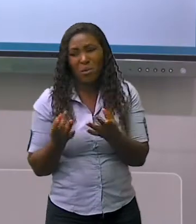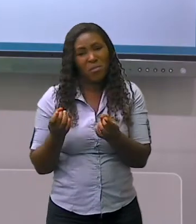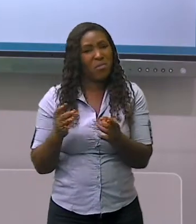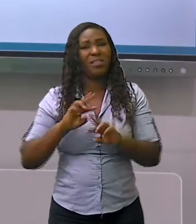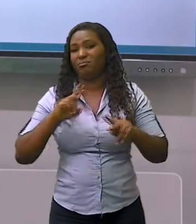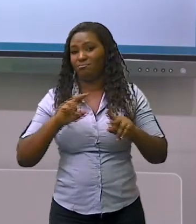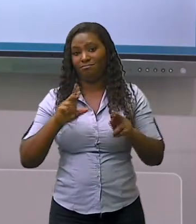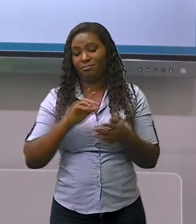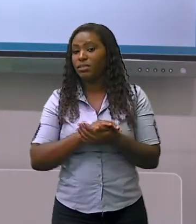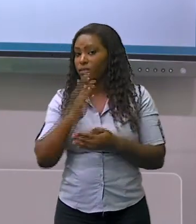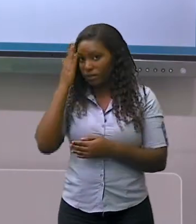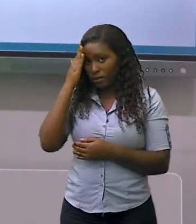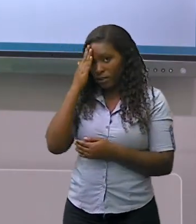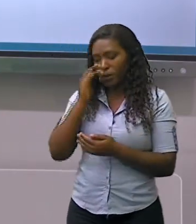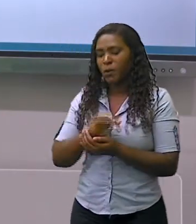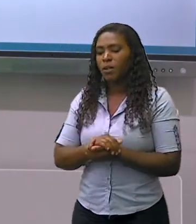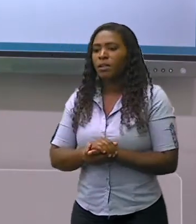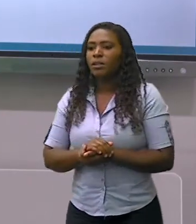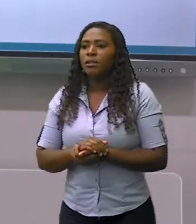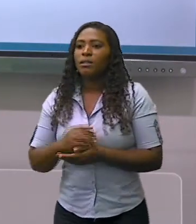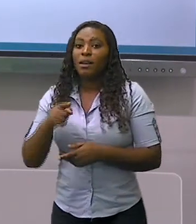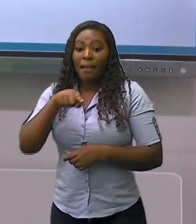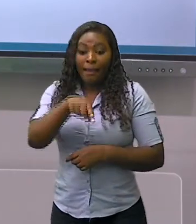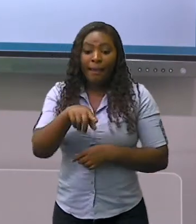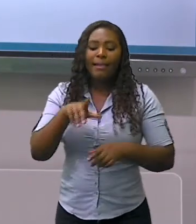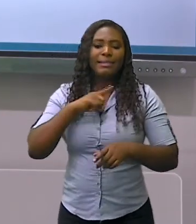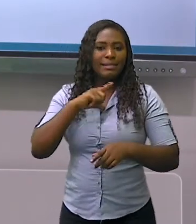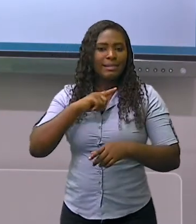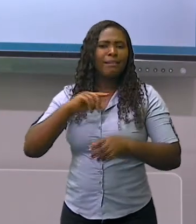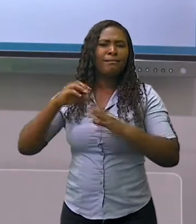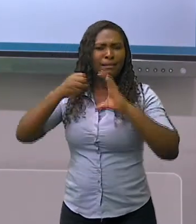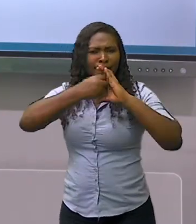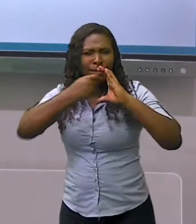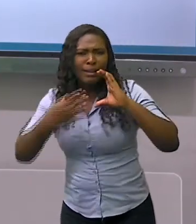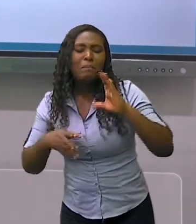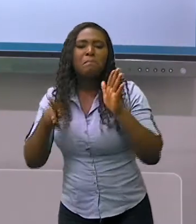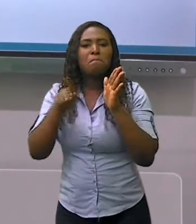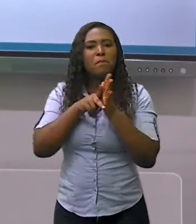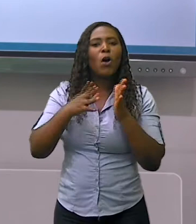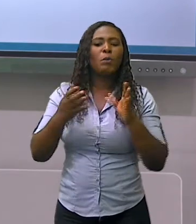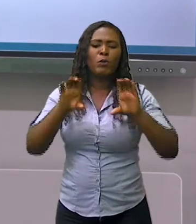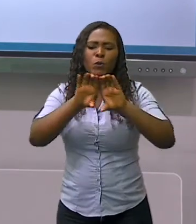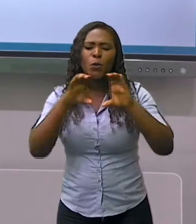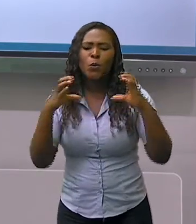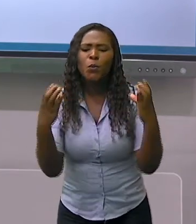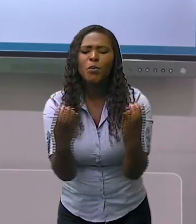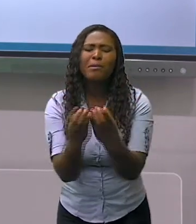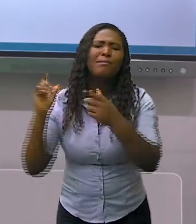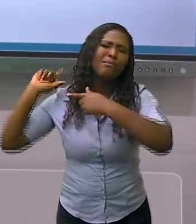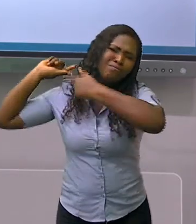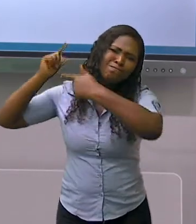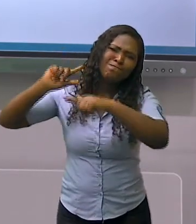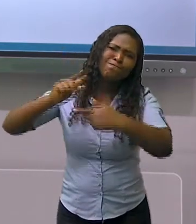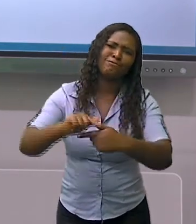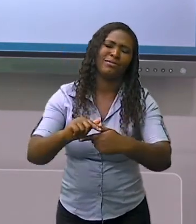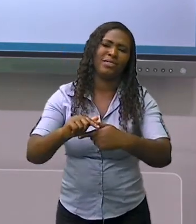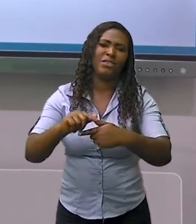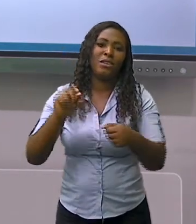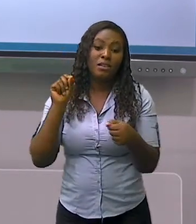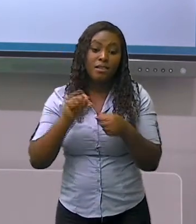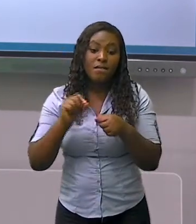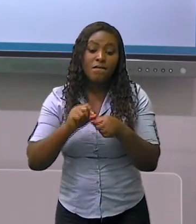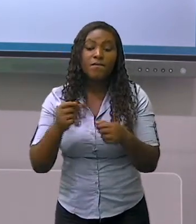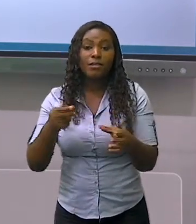próprias de uma comunidade tradicional de subsistência, ou seja, que produz o